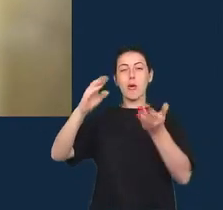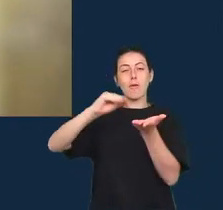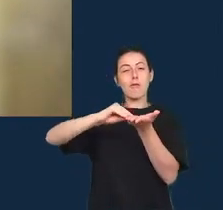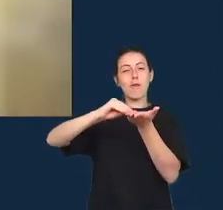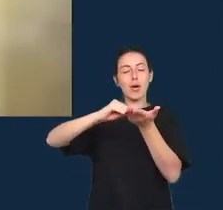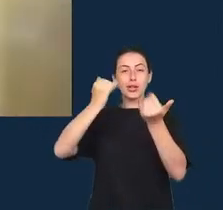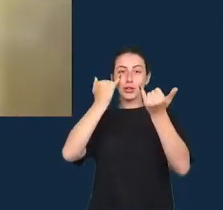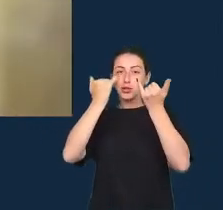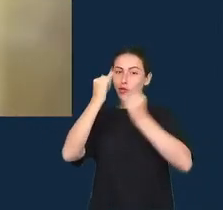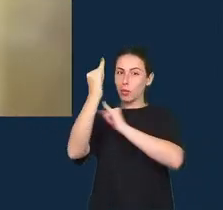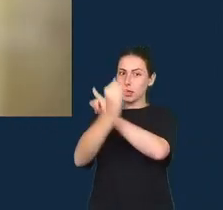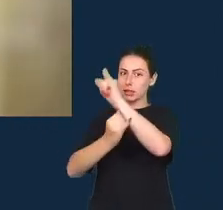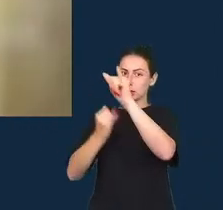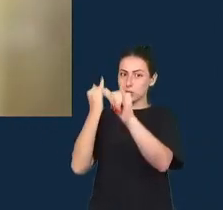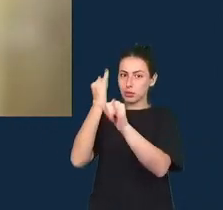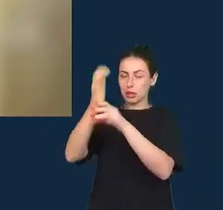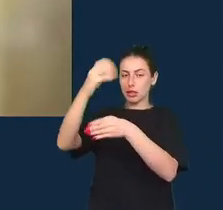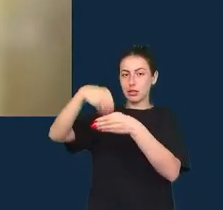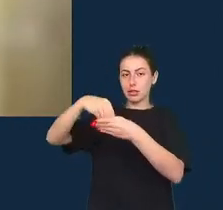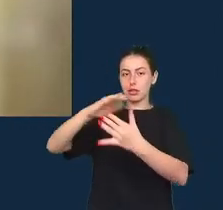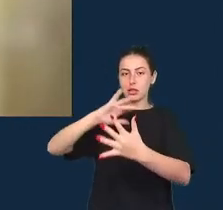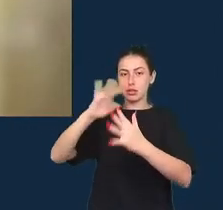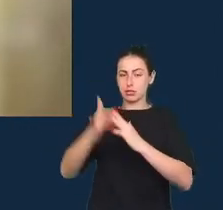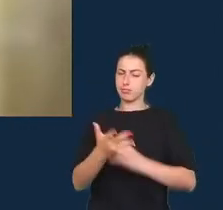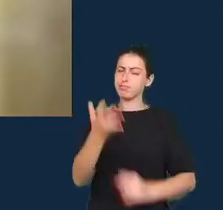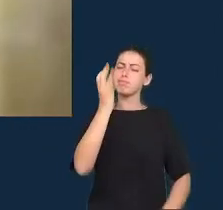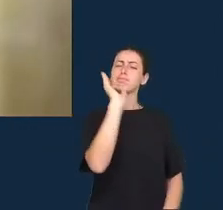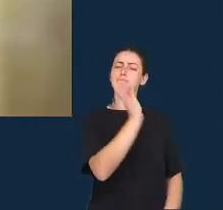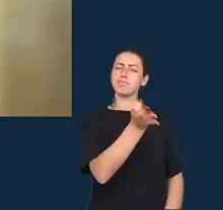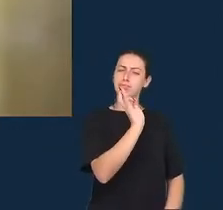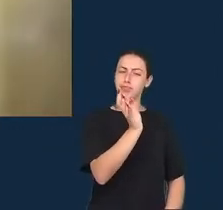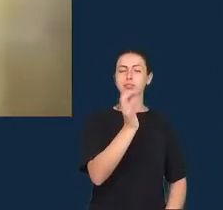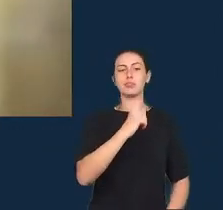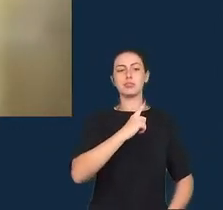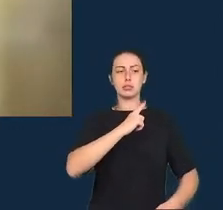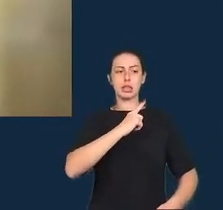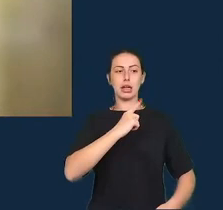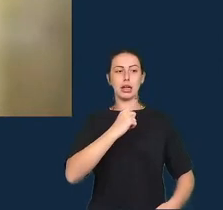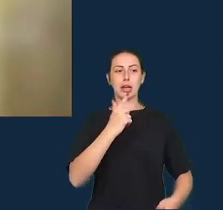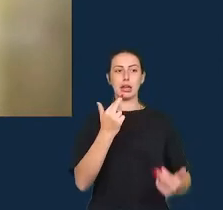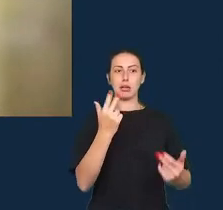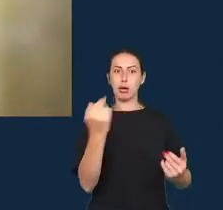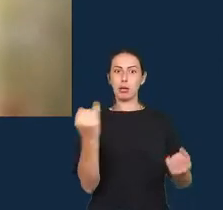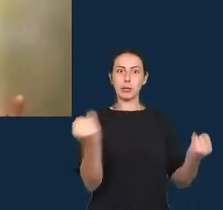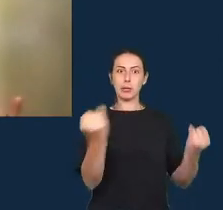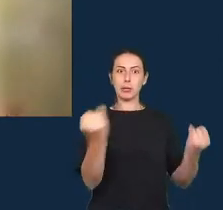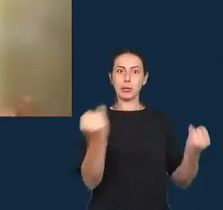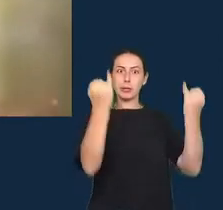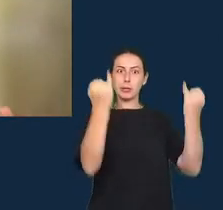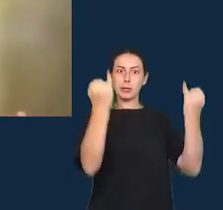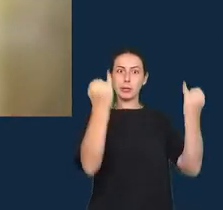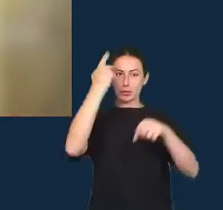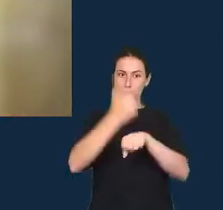tem um grande papel para o jornalismo de dados no futuro e